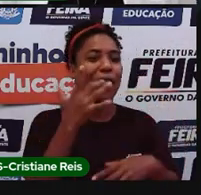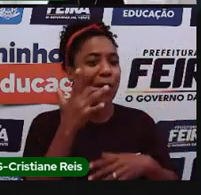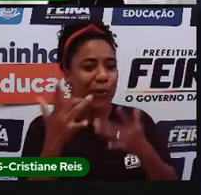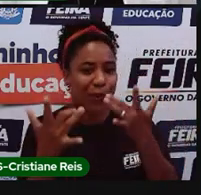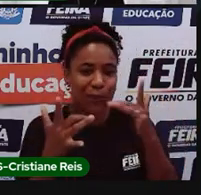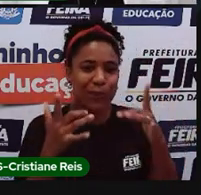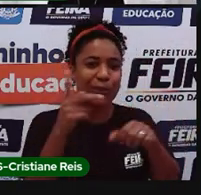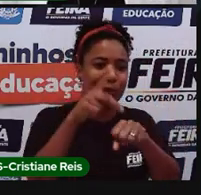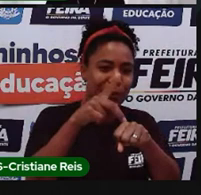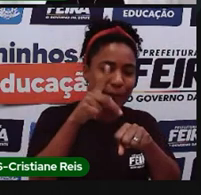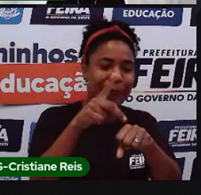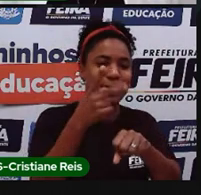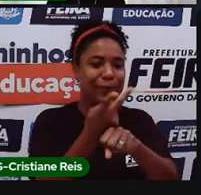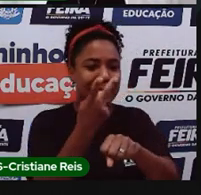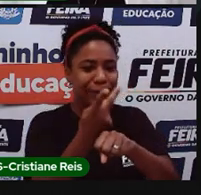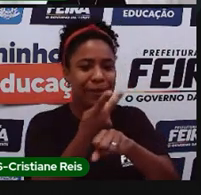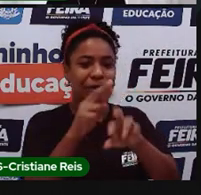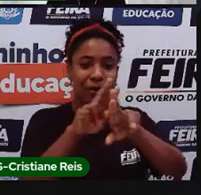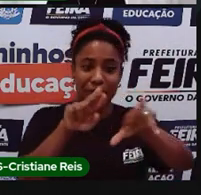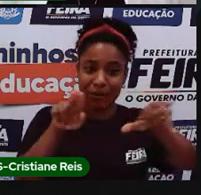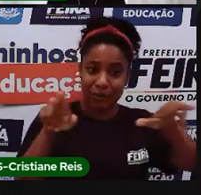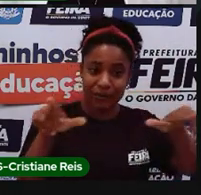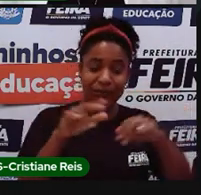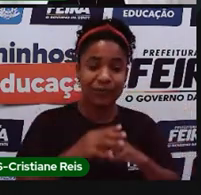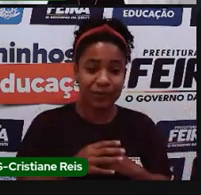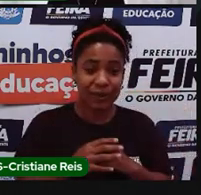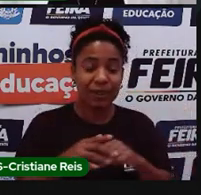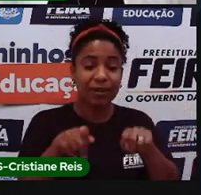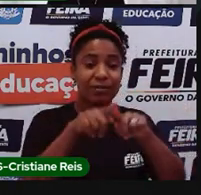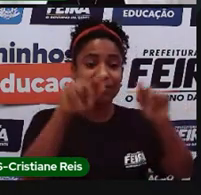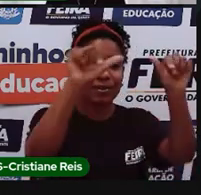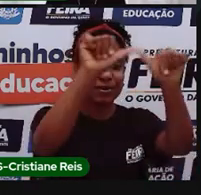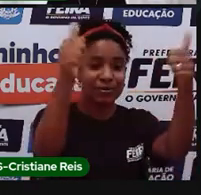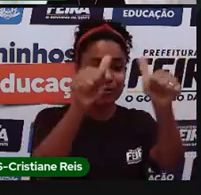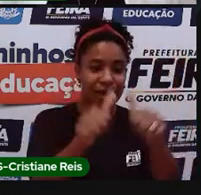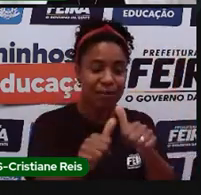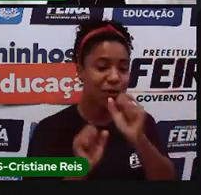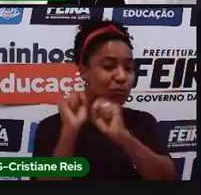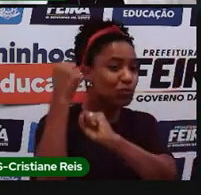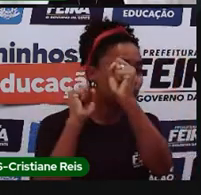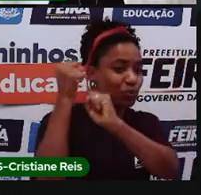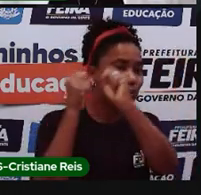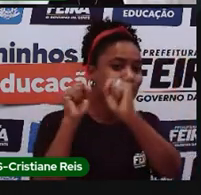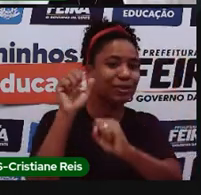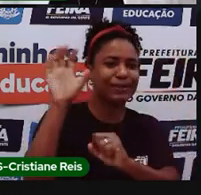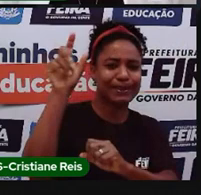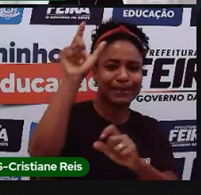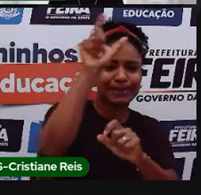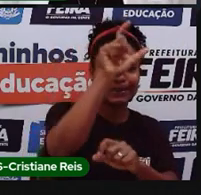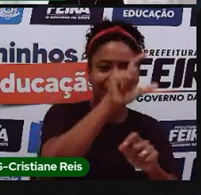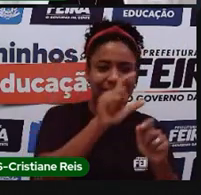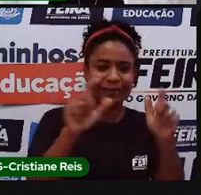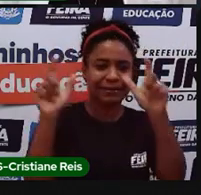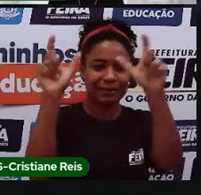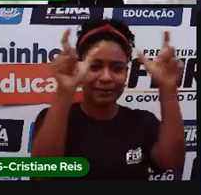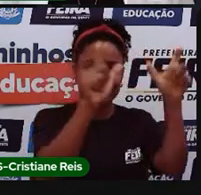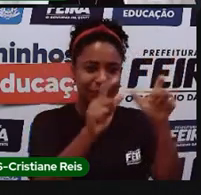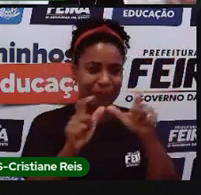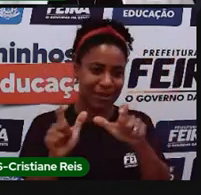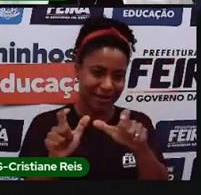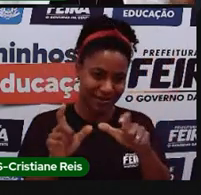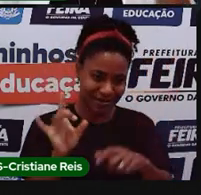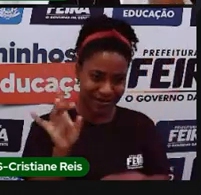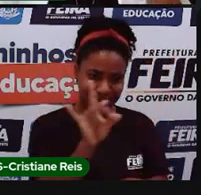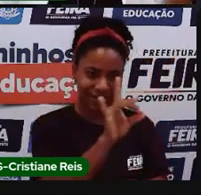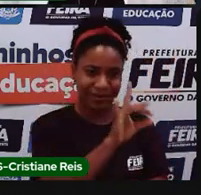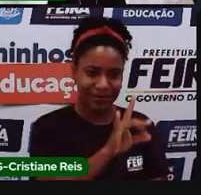exemplo, né, de, os mapas que a gente coloca as indústrias, né, são mapas tipo, né, econômico, que